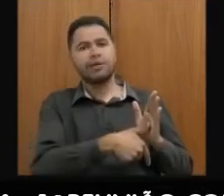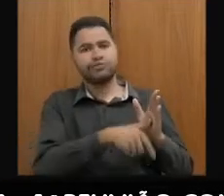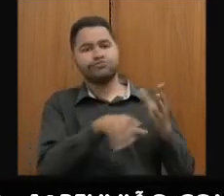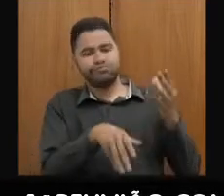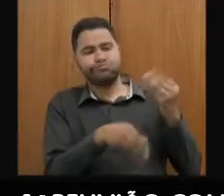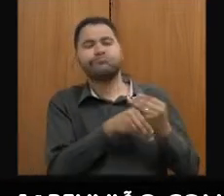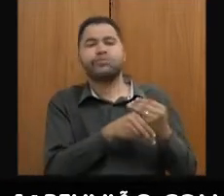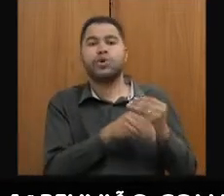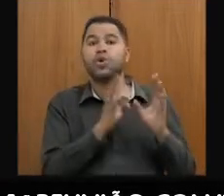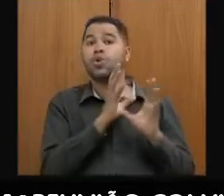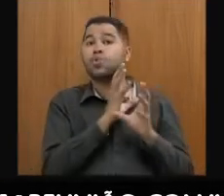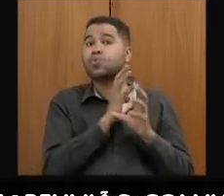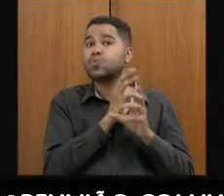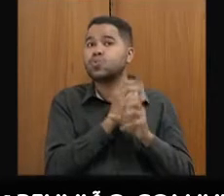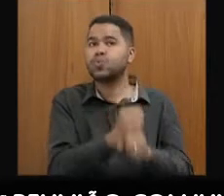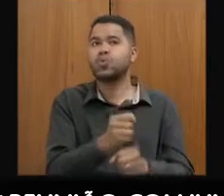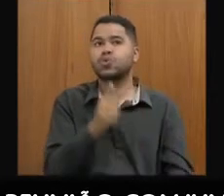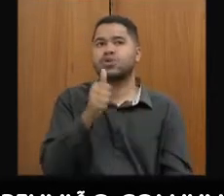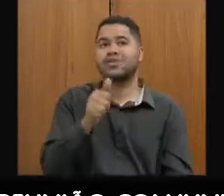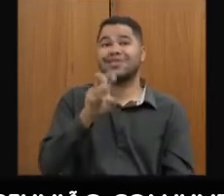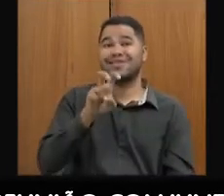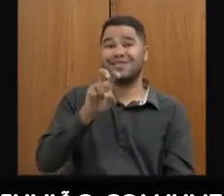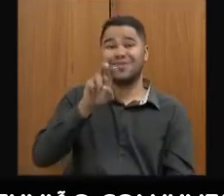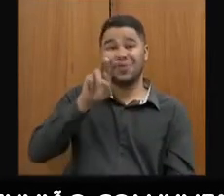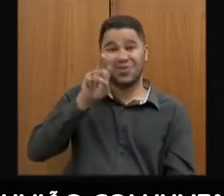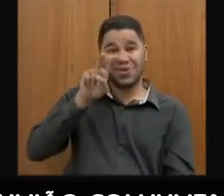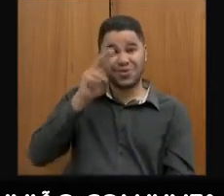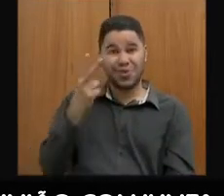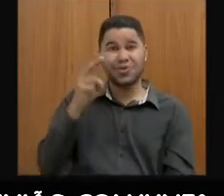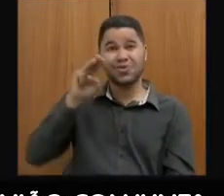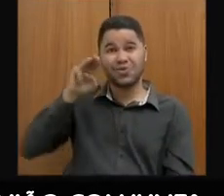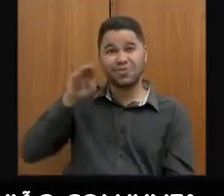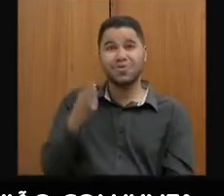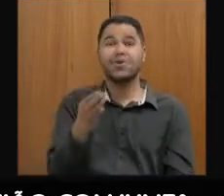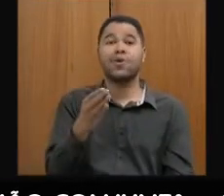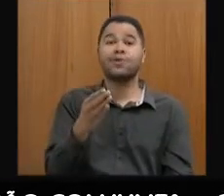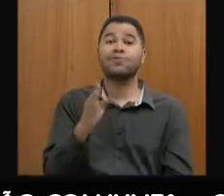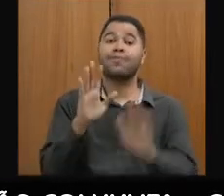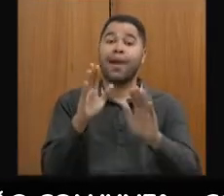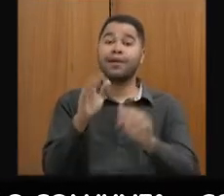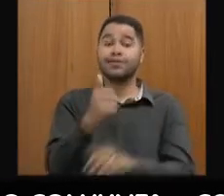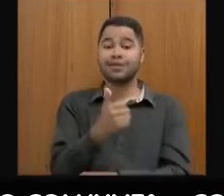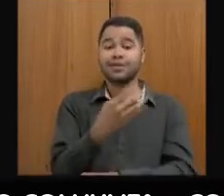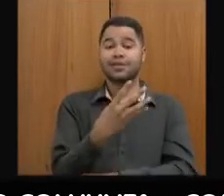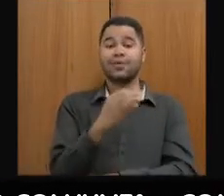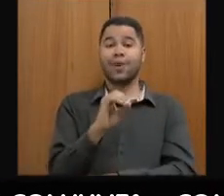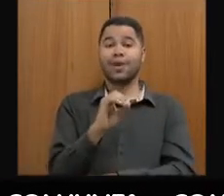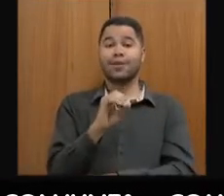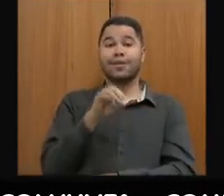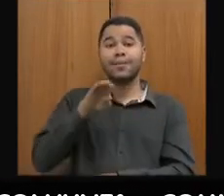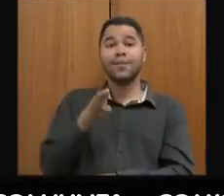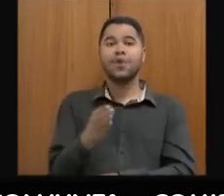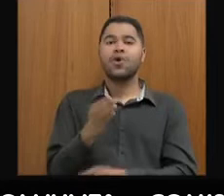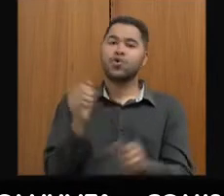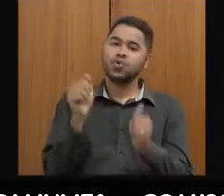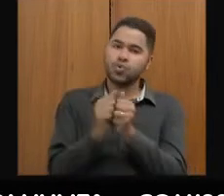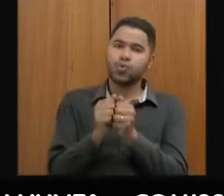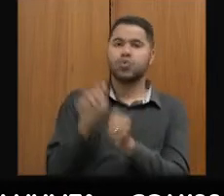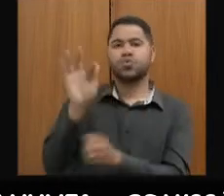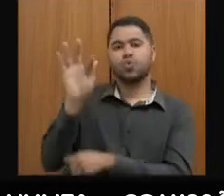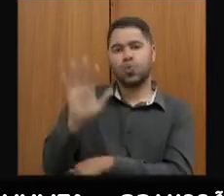então, o total da dívida de 152 bilhões, sendo 140, junto com a União